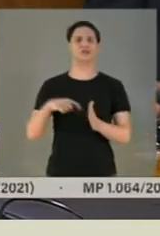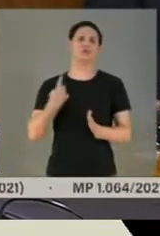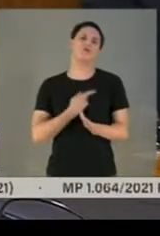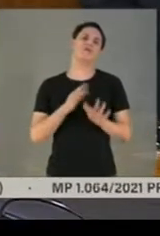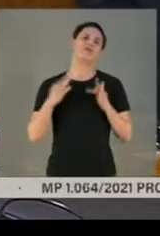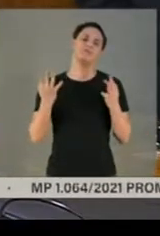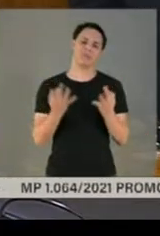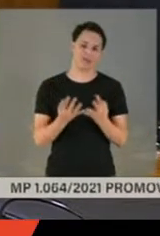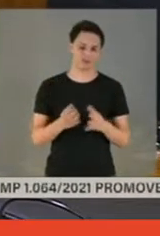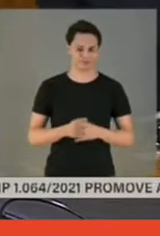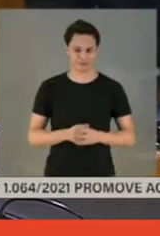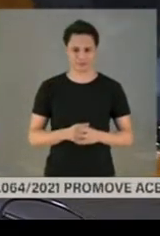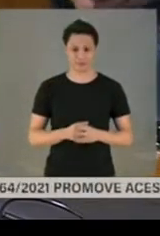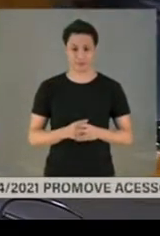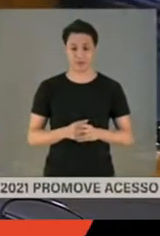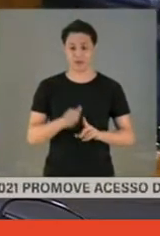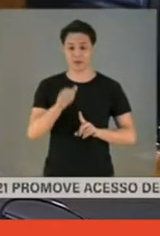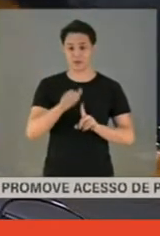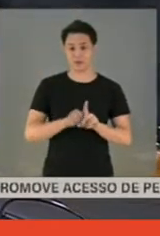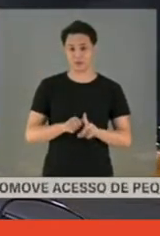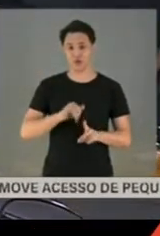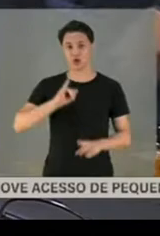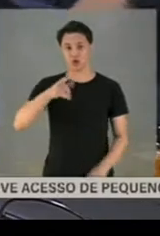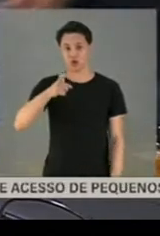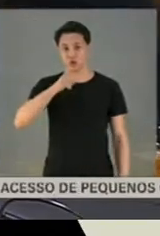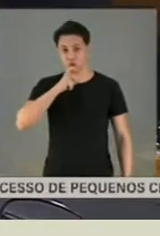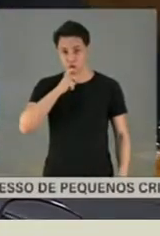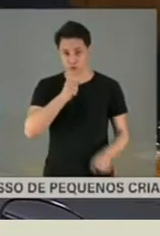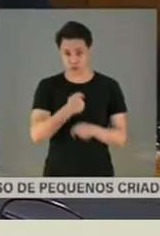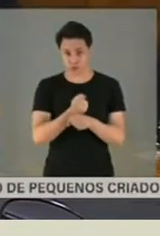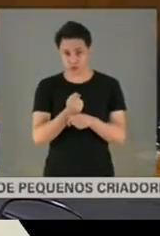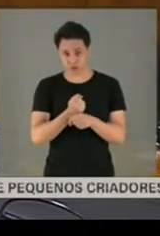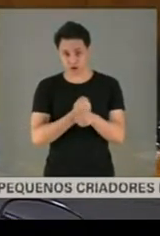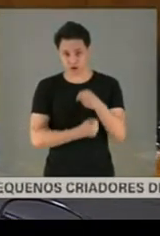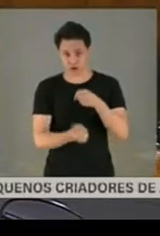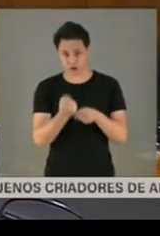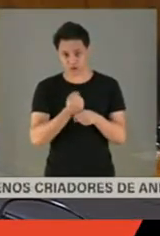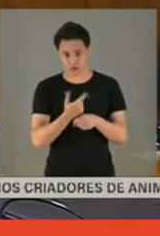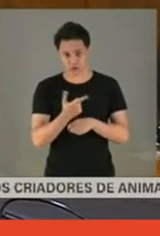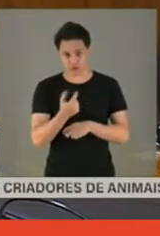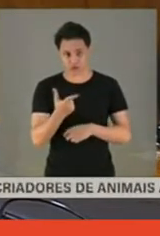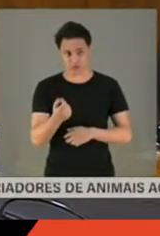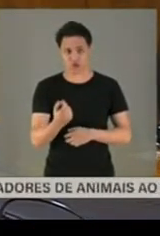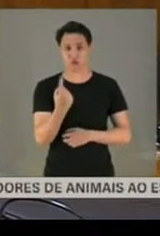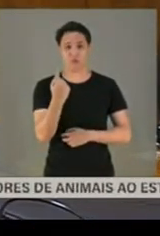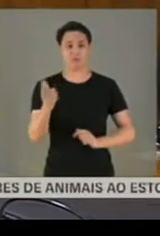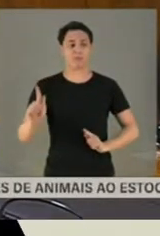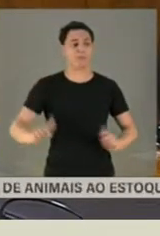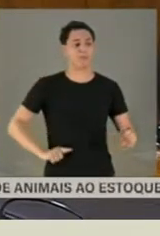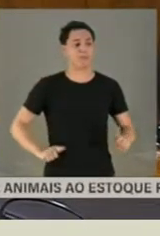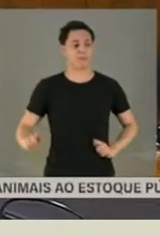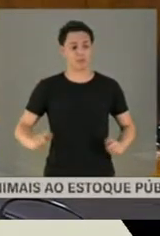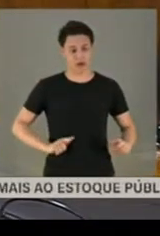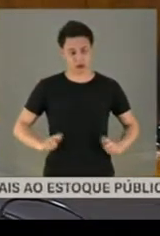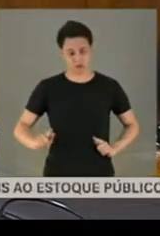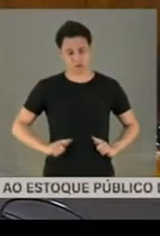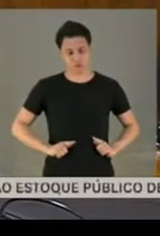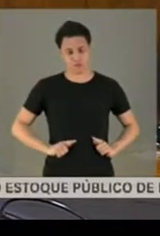no mês de junho, julho do ano passado, um primo nosso, primo primeiro,